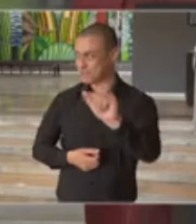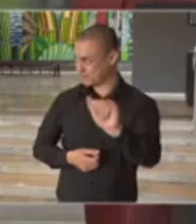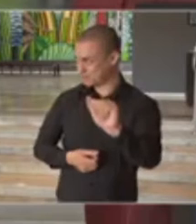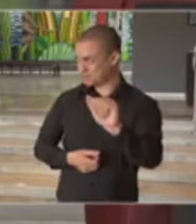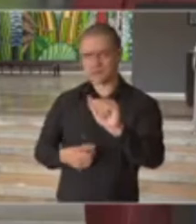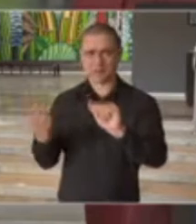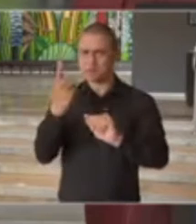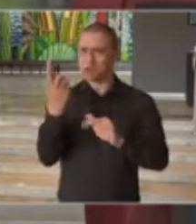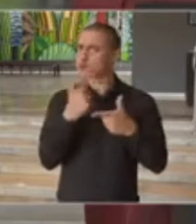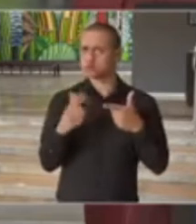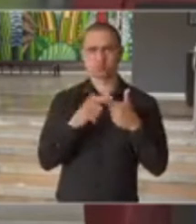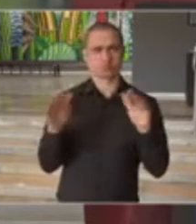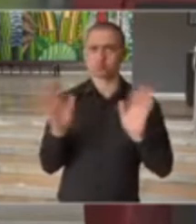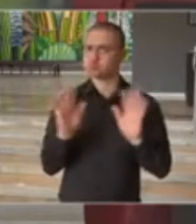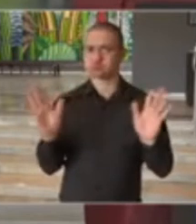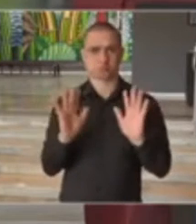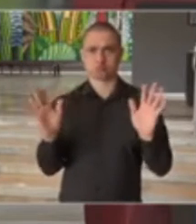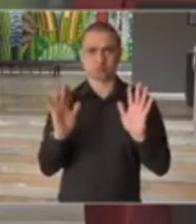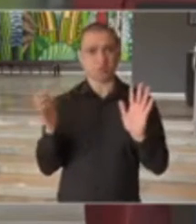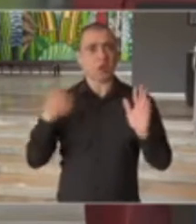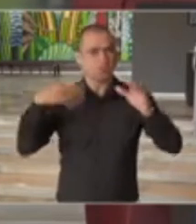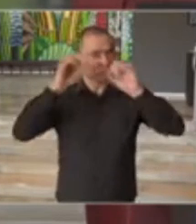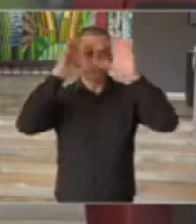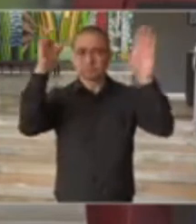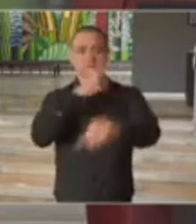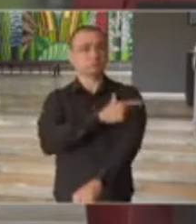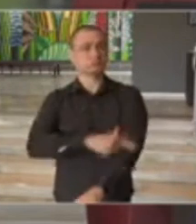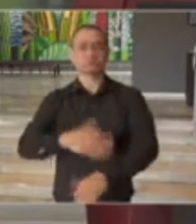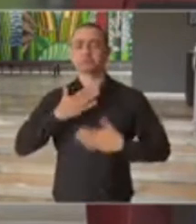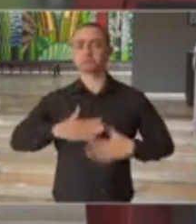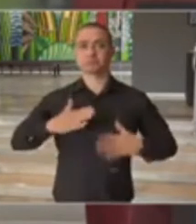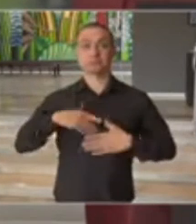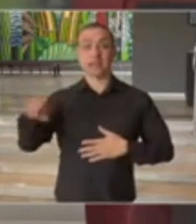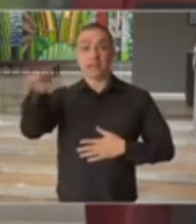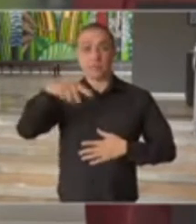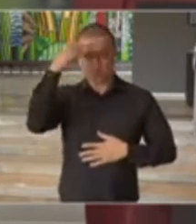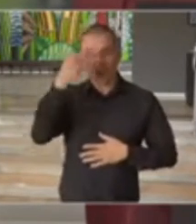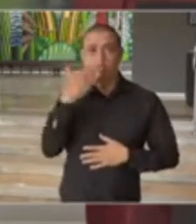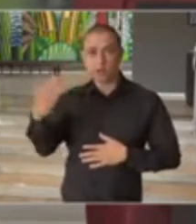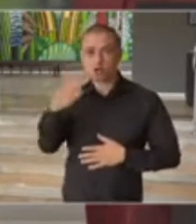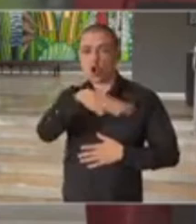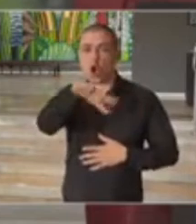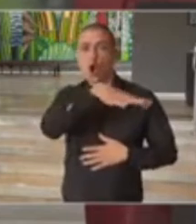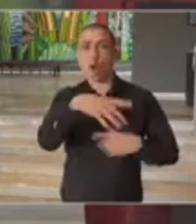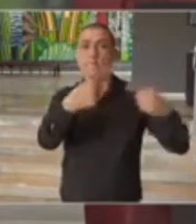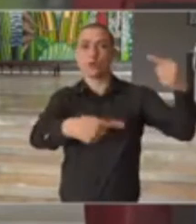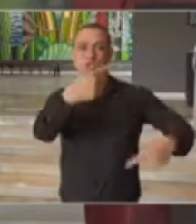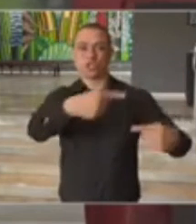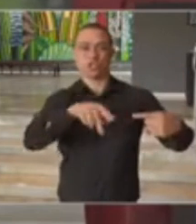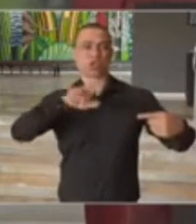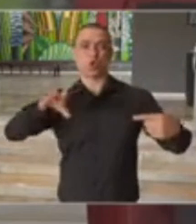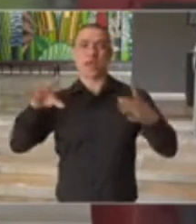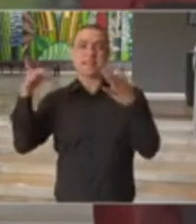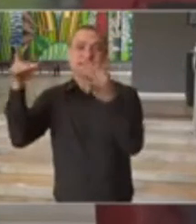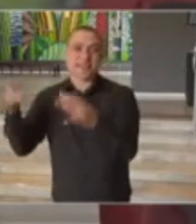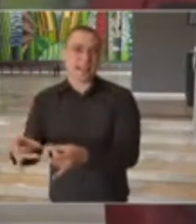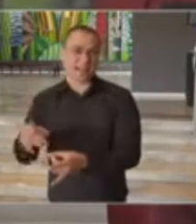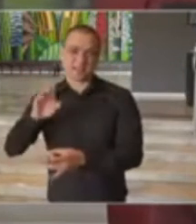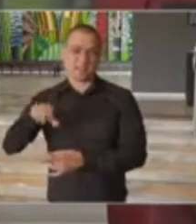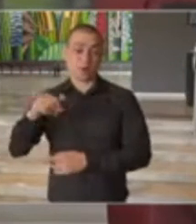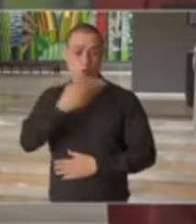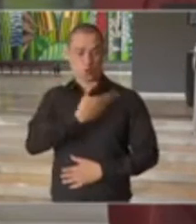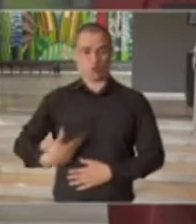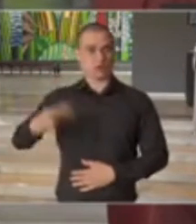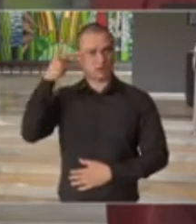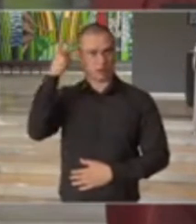primeiro, nenhum problema e toda a serenidade. Os pedidos foram de ordem política, não de ordem técnica. O governo do Estado de São Paulo não tem